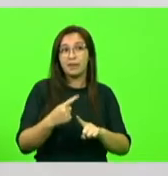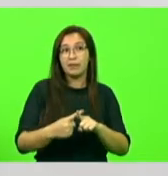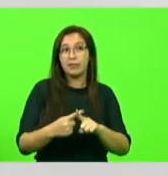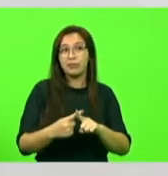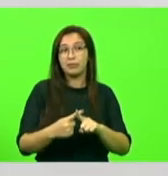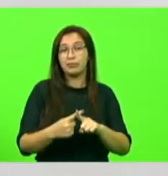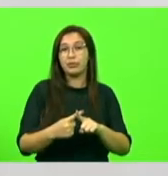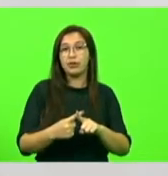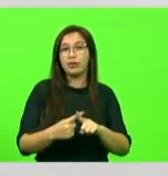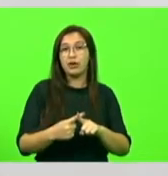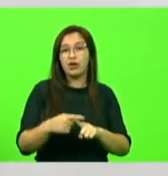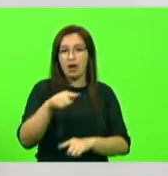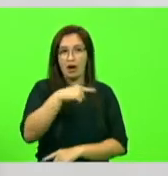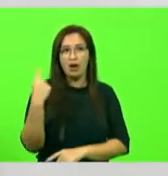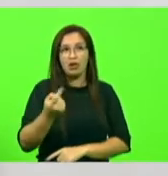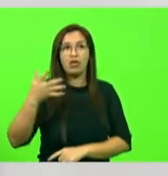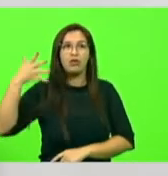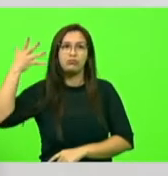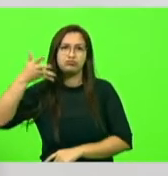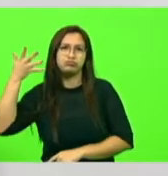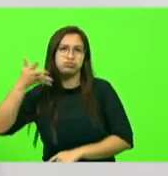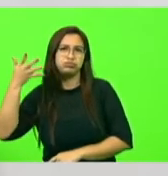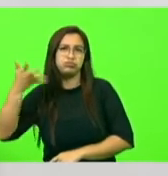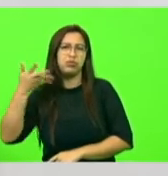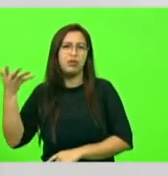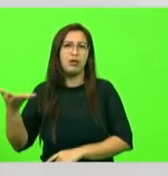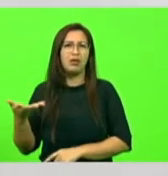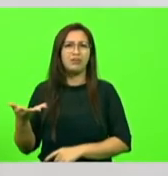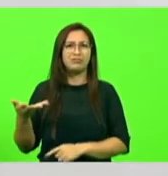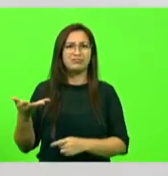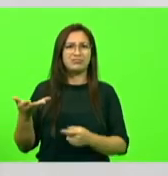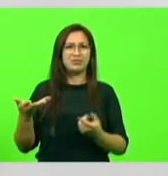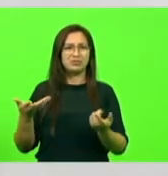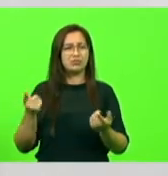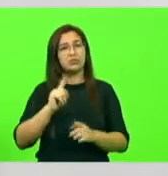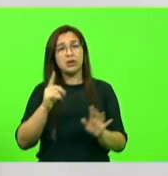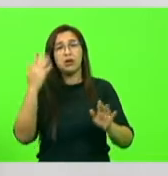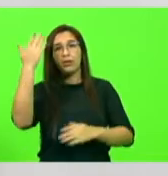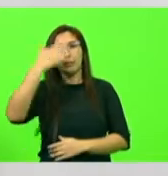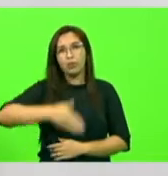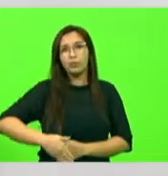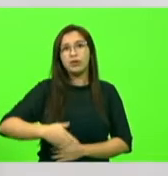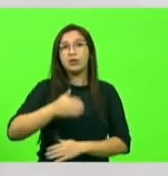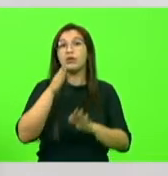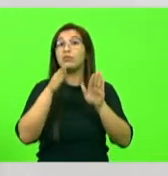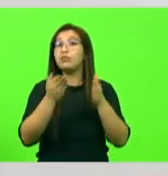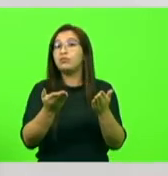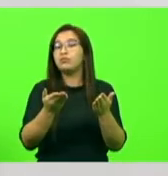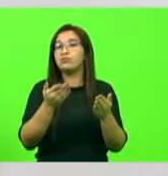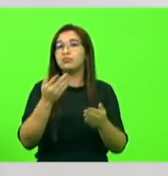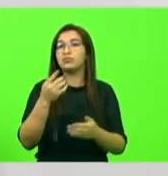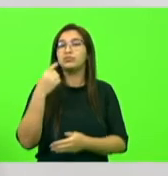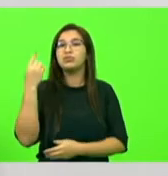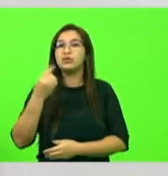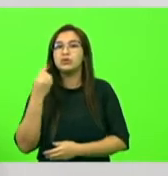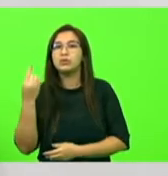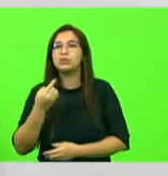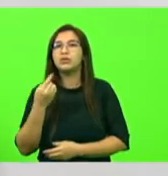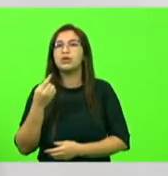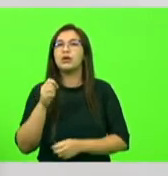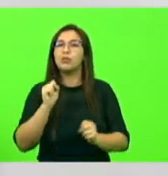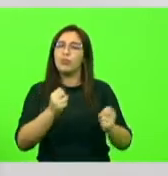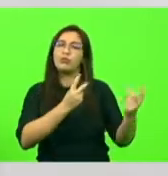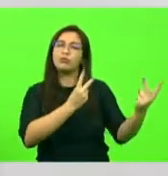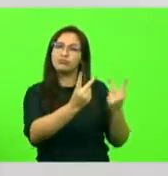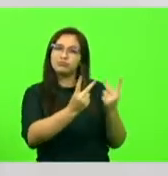furado aqui, para a comunidade, eu vou prometer que eu vou ser deputado lá há dois anos e vou duplicar a rodovia C.